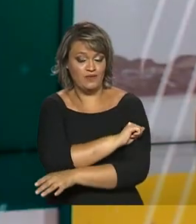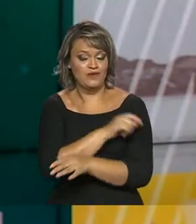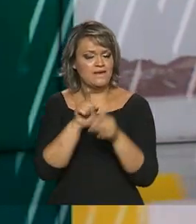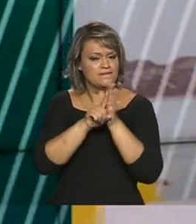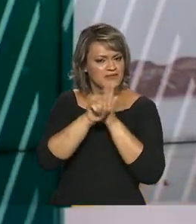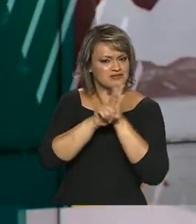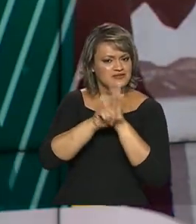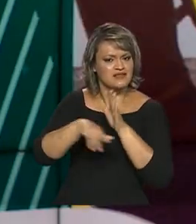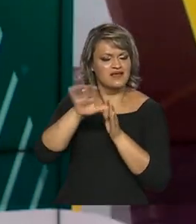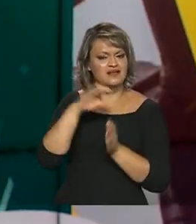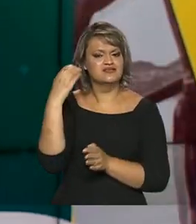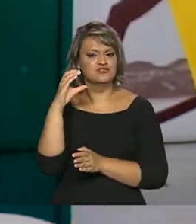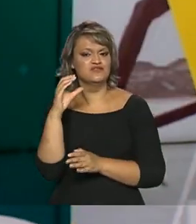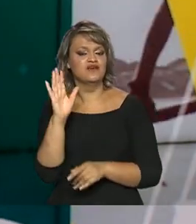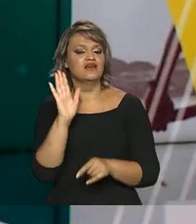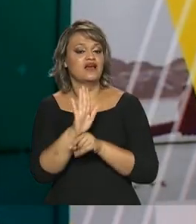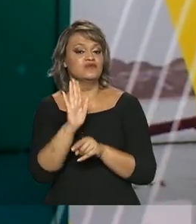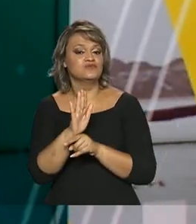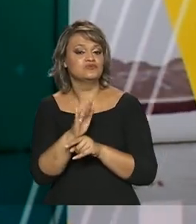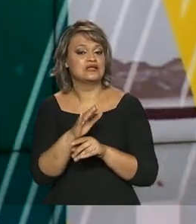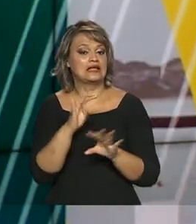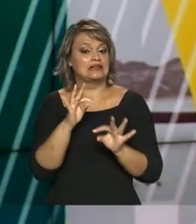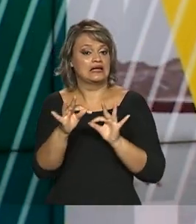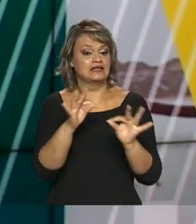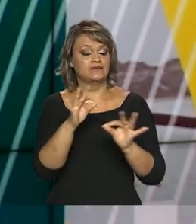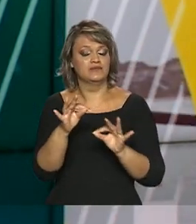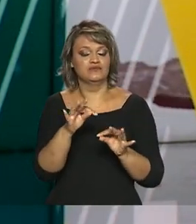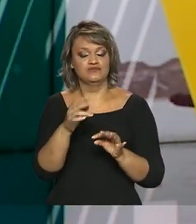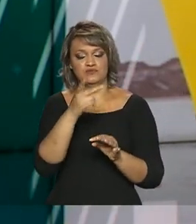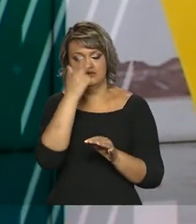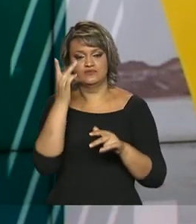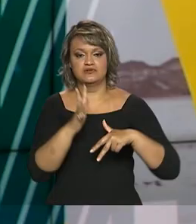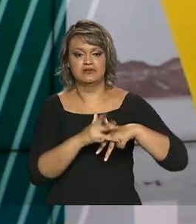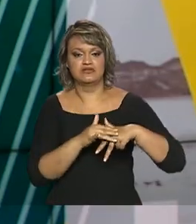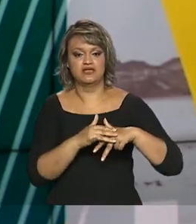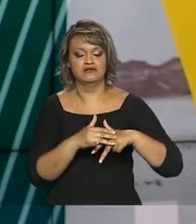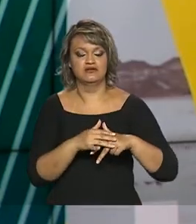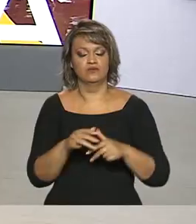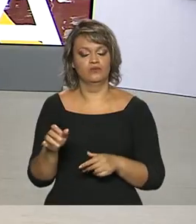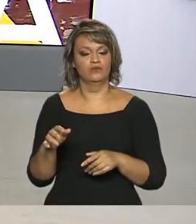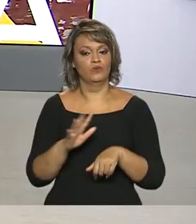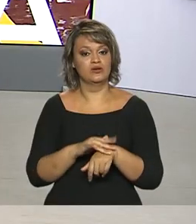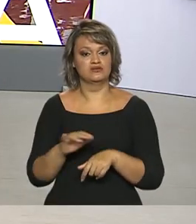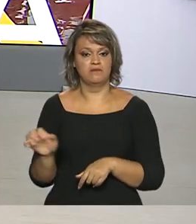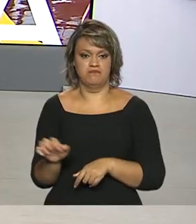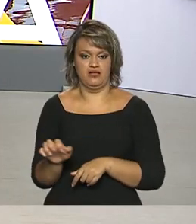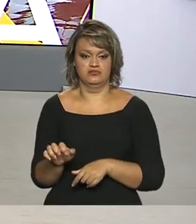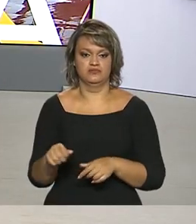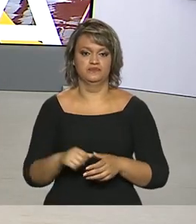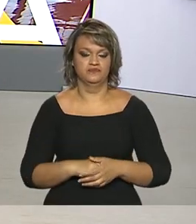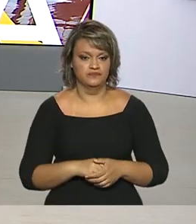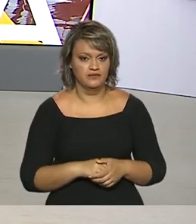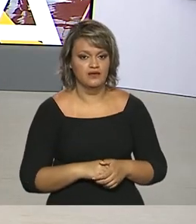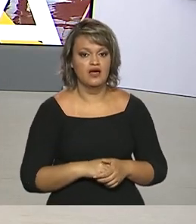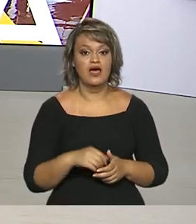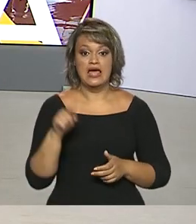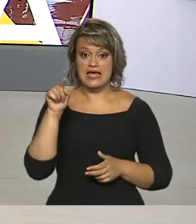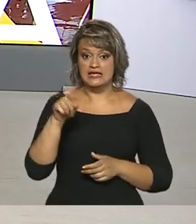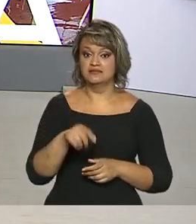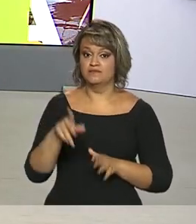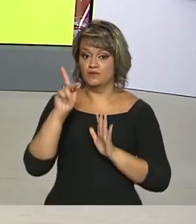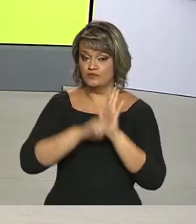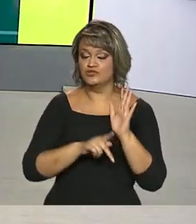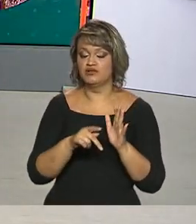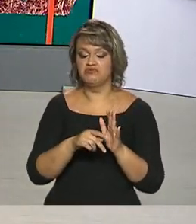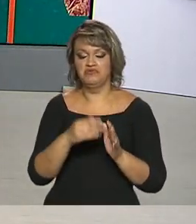pesquisas científicas, que ajudam no tratamento de pacientes com mal de Parkinson, por exemplo. O projeto ganhou reconhecimento